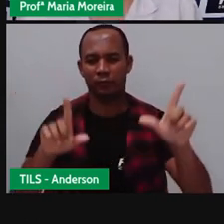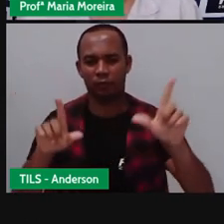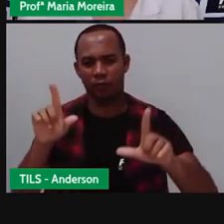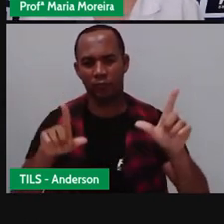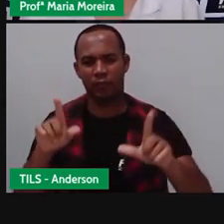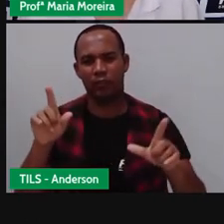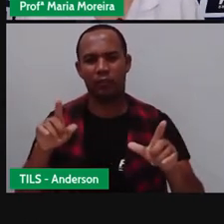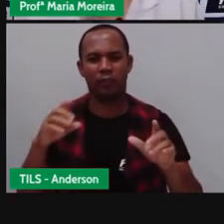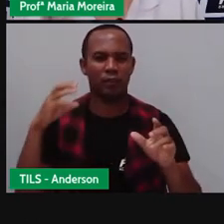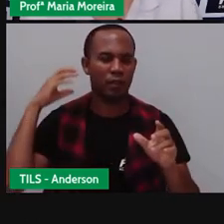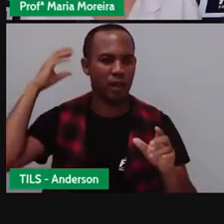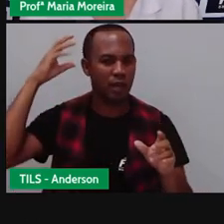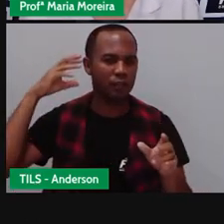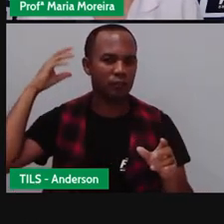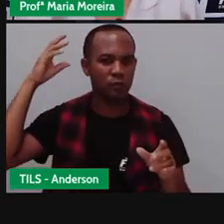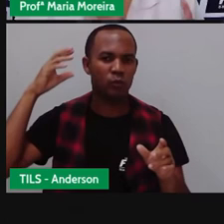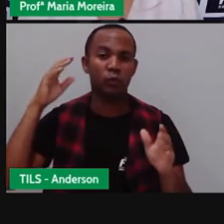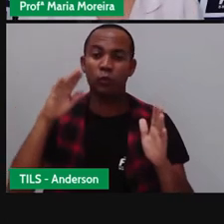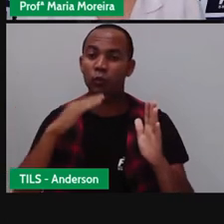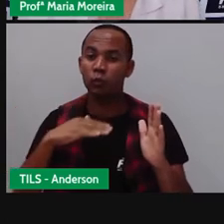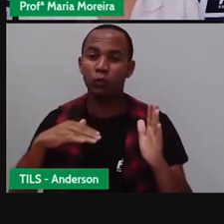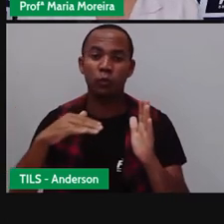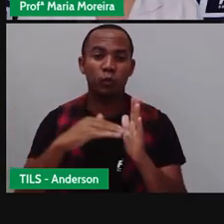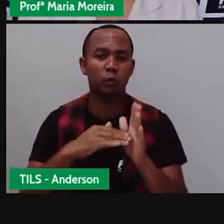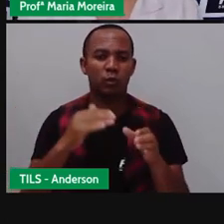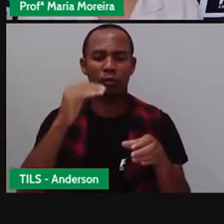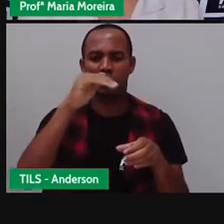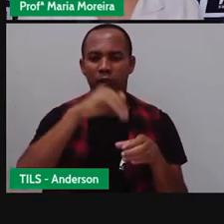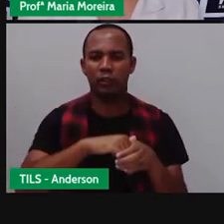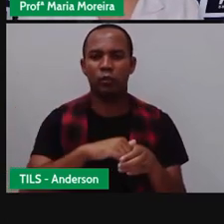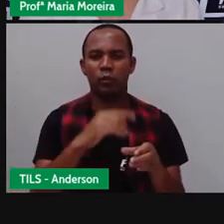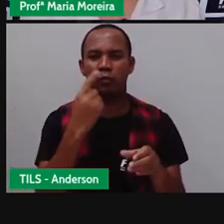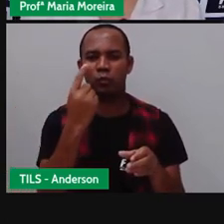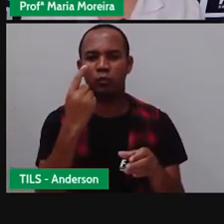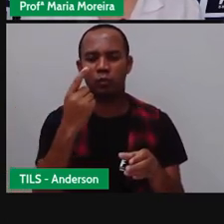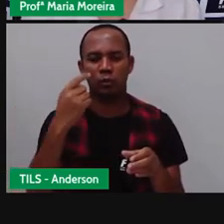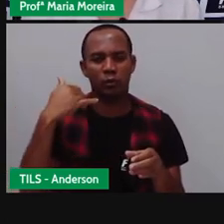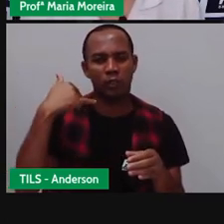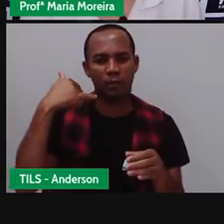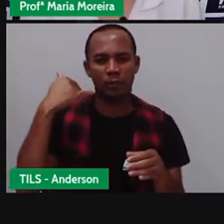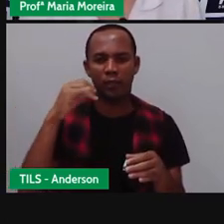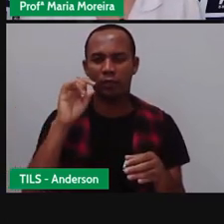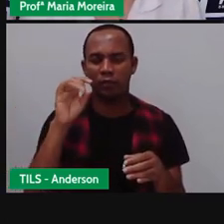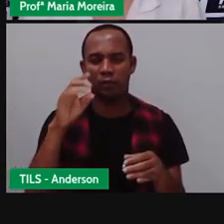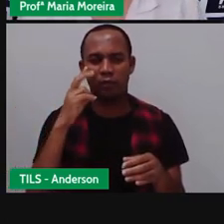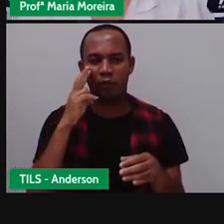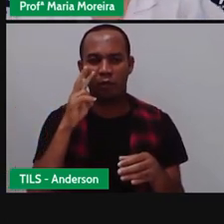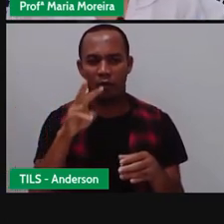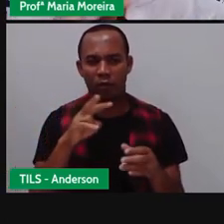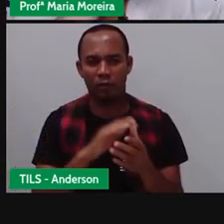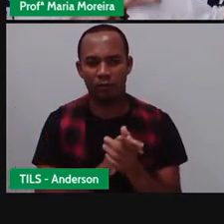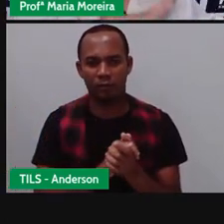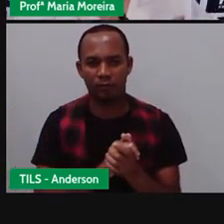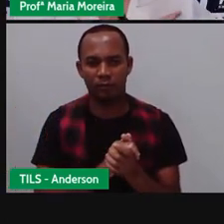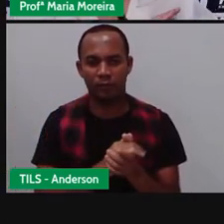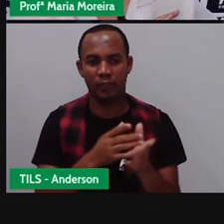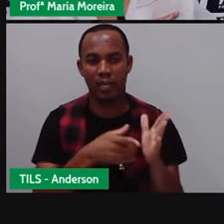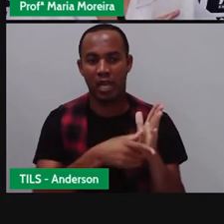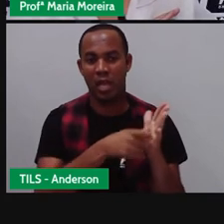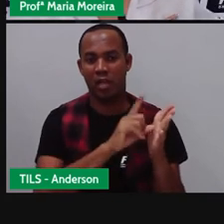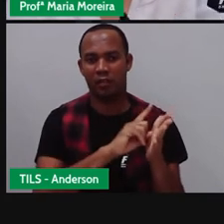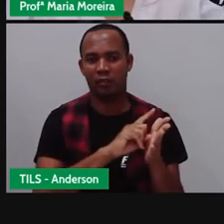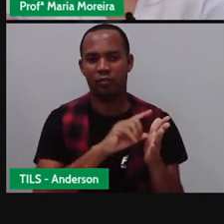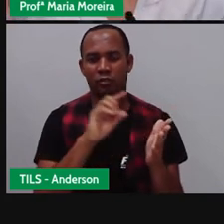Ele é rádio. Ele é tudo dentro de um único aparelho. Então imagine só. Olha o que a própria trouxe lá do início do